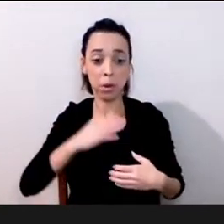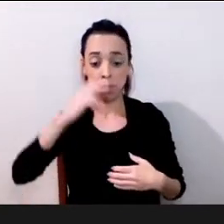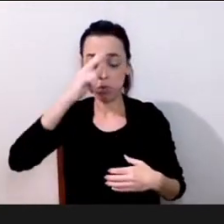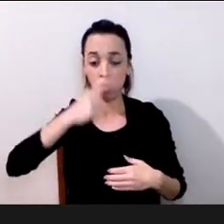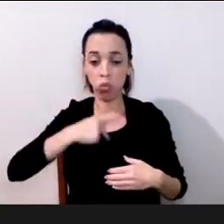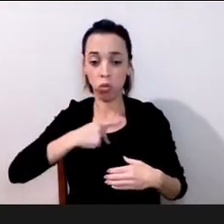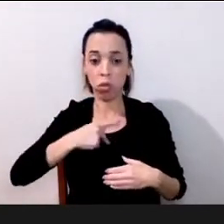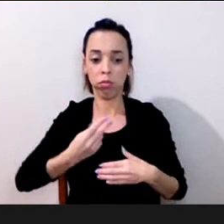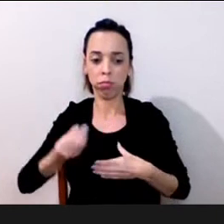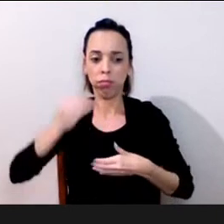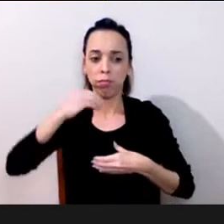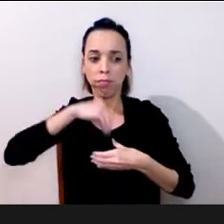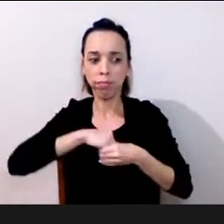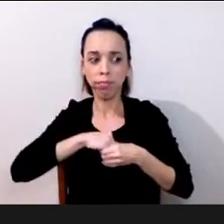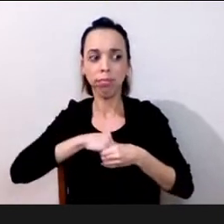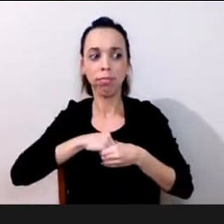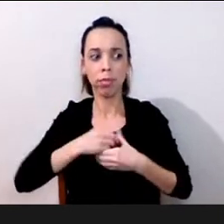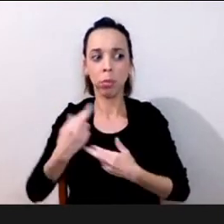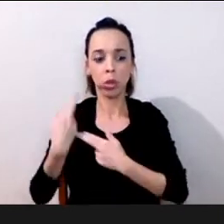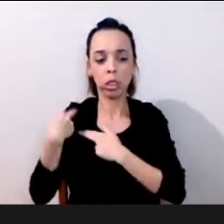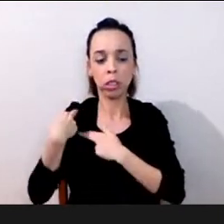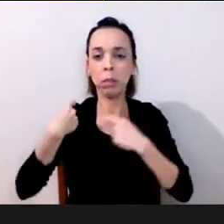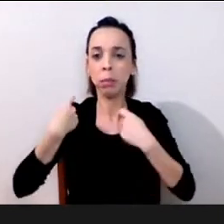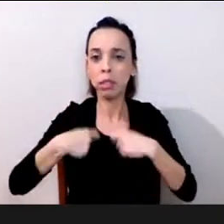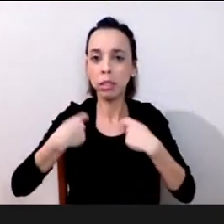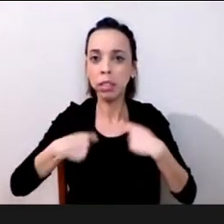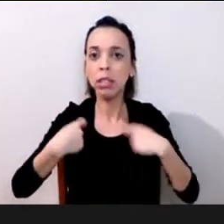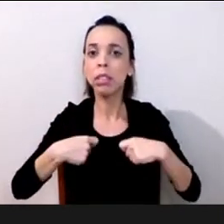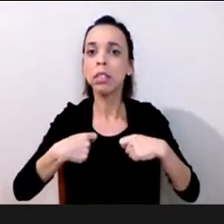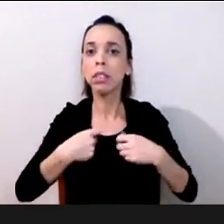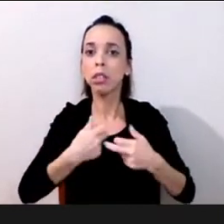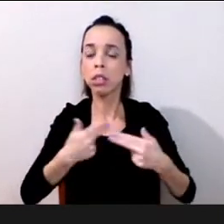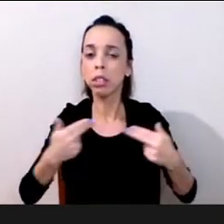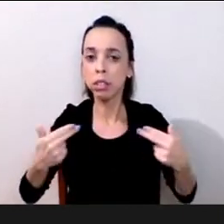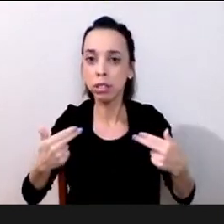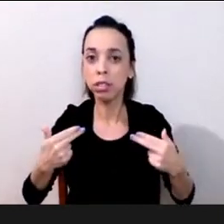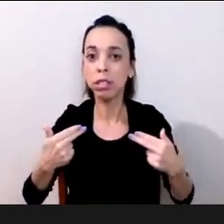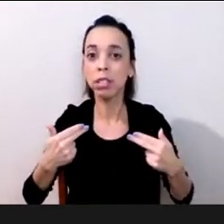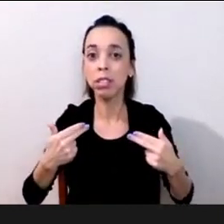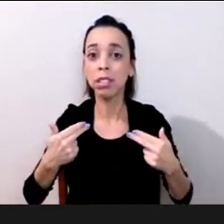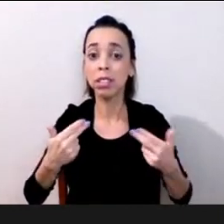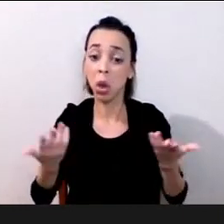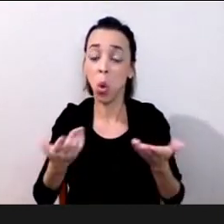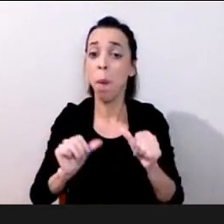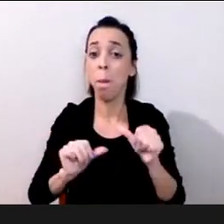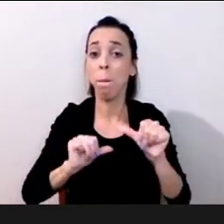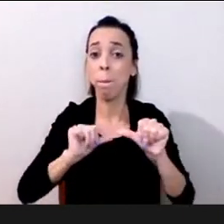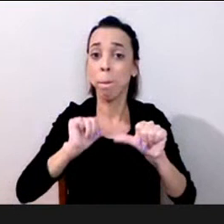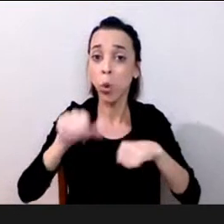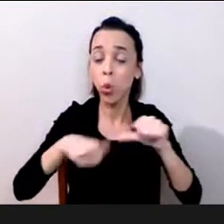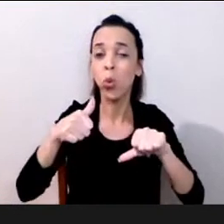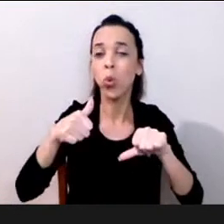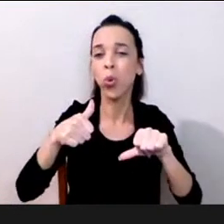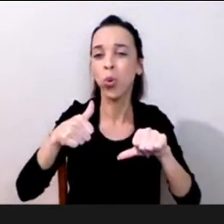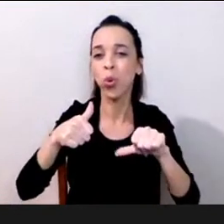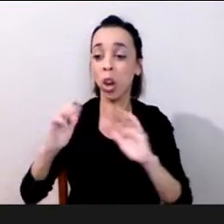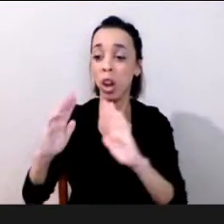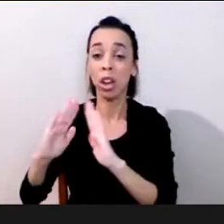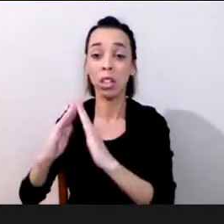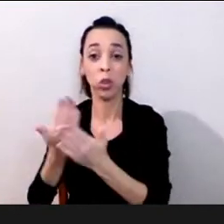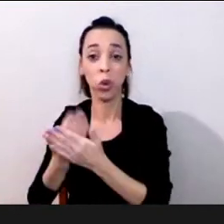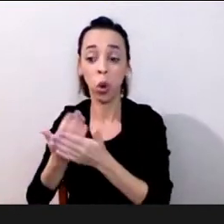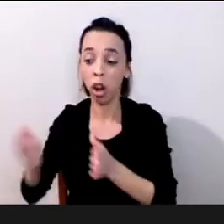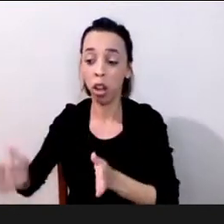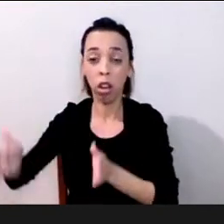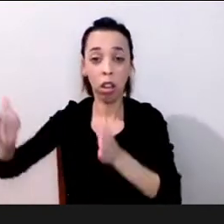mundo e entender que o papel mudou que não é mais o grande centro do saber que ninguém questiona que está lá e tocado a escola que a escola é mais um ponto